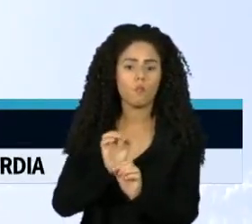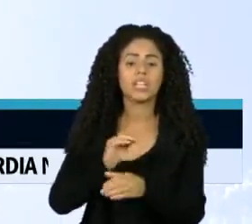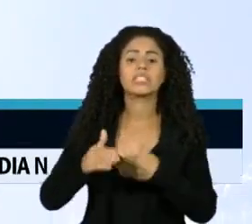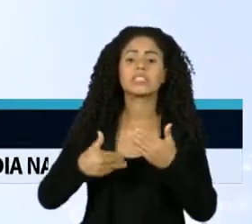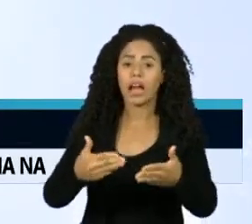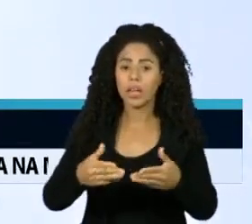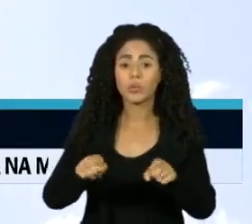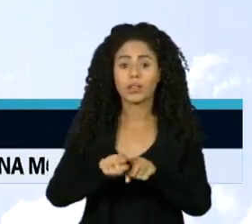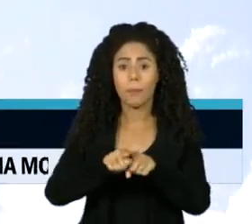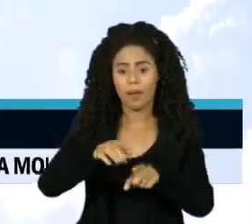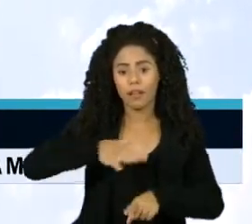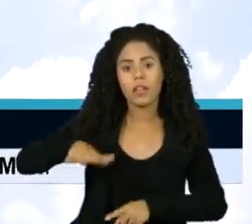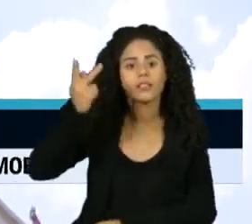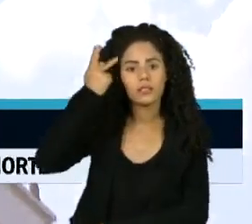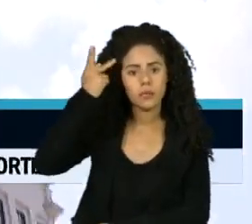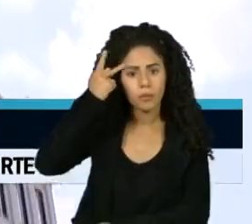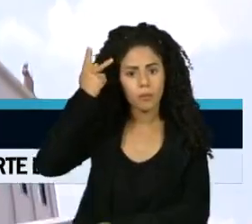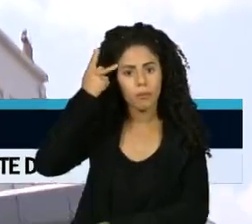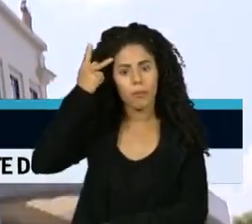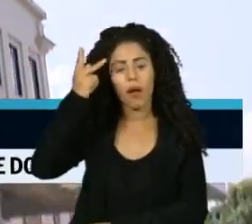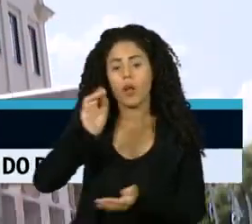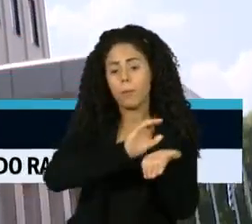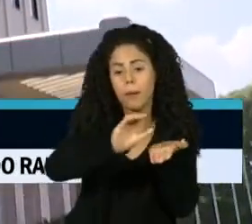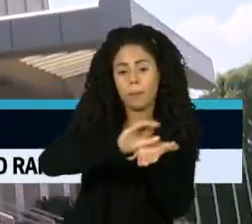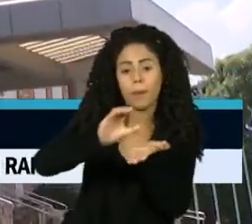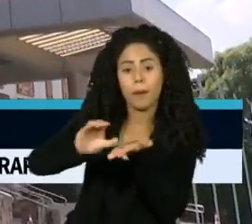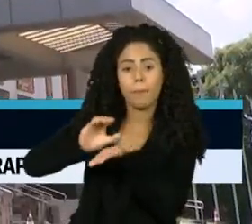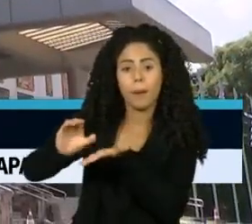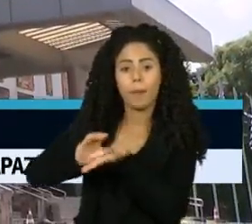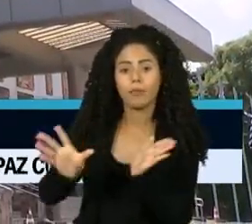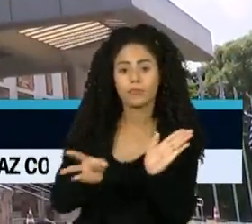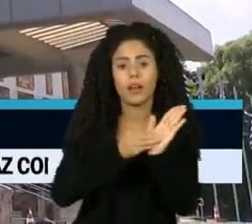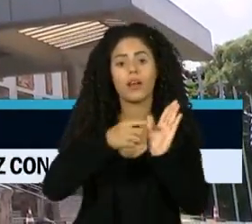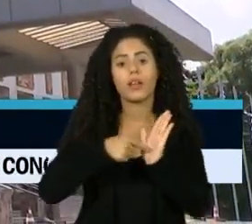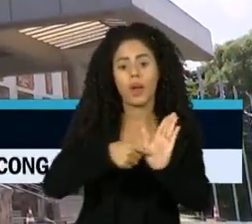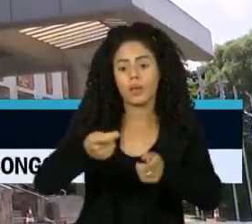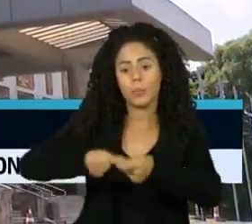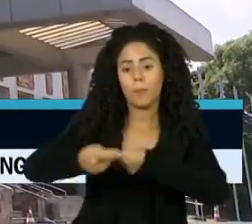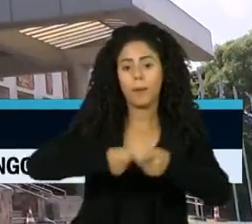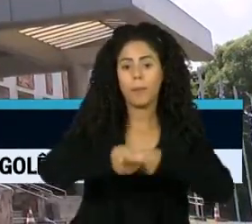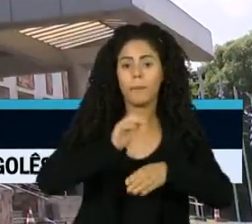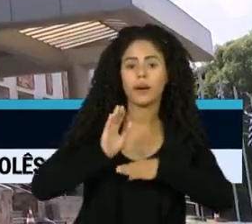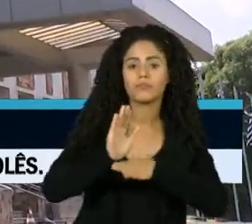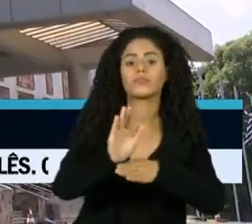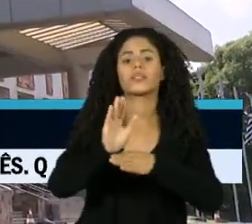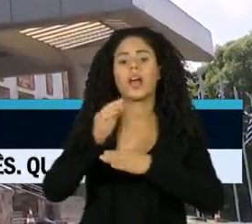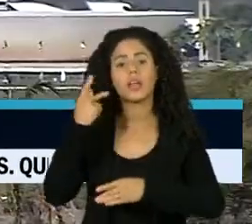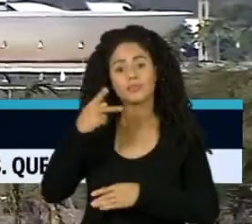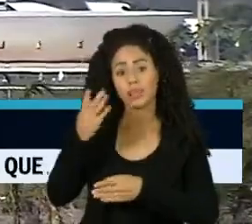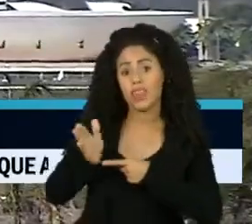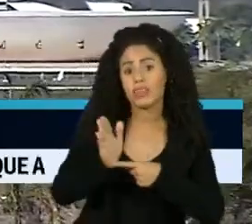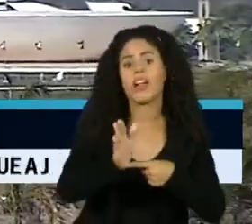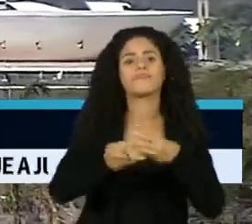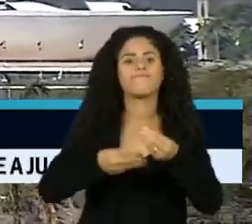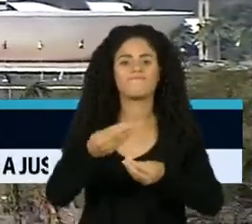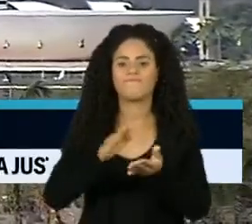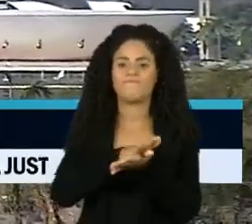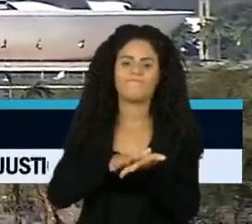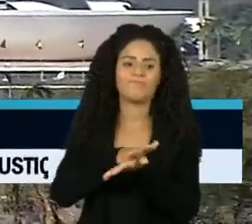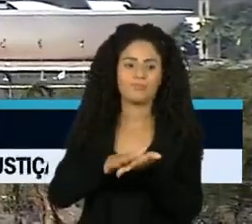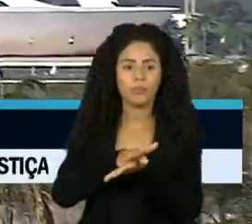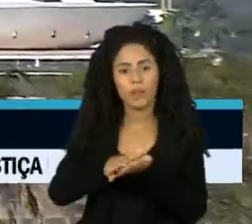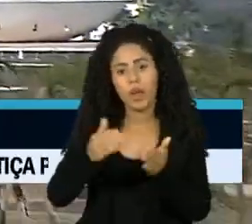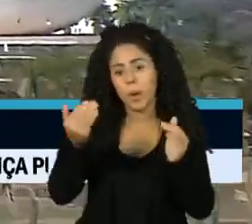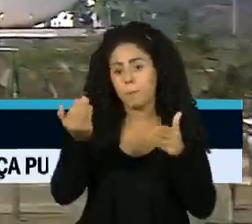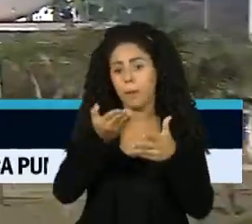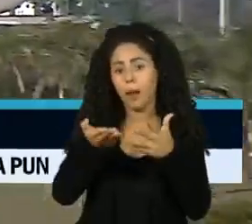Executivo Paulista recorresse a emendas parlamentares para tentar viabilizar os investimentos ou buscasse um financiamento com recursos do Fundo